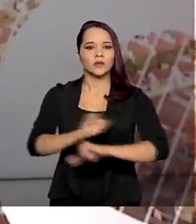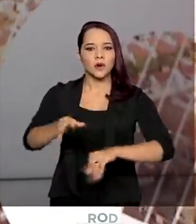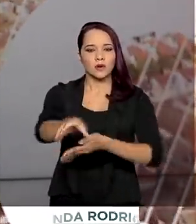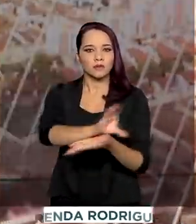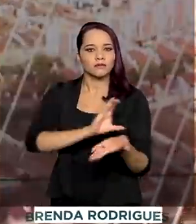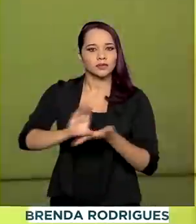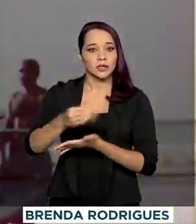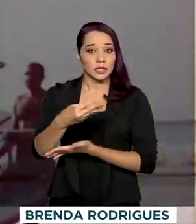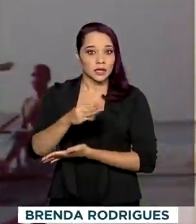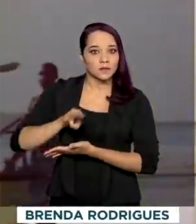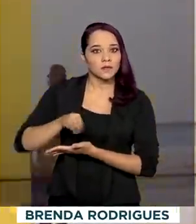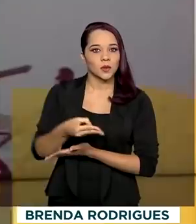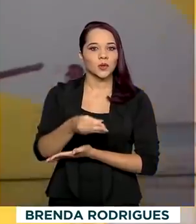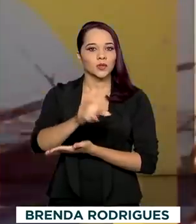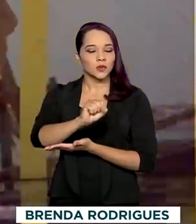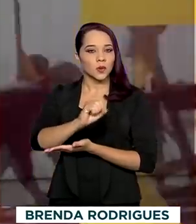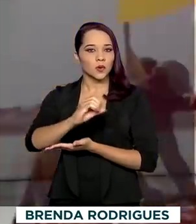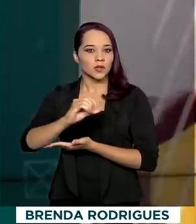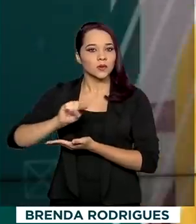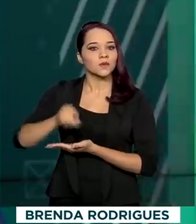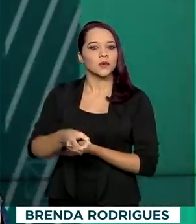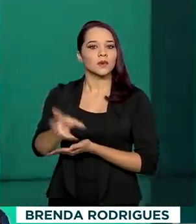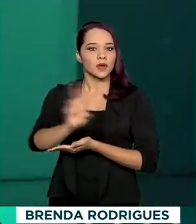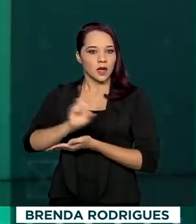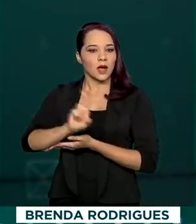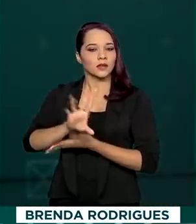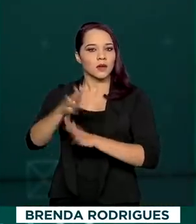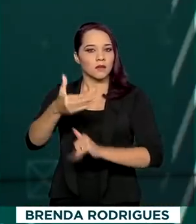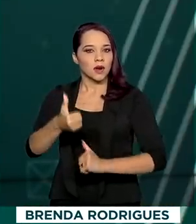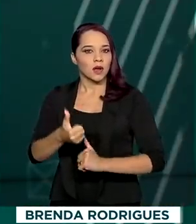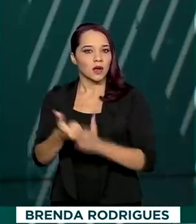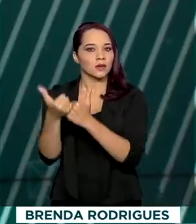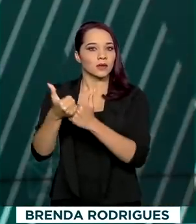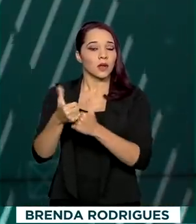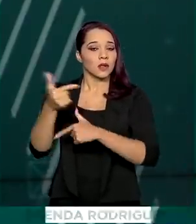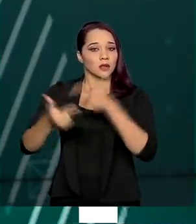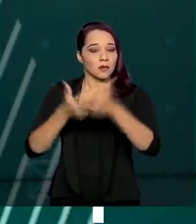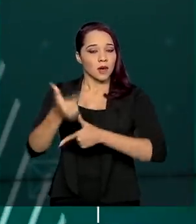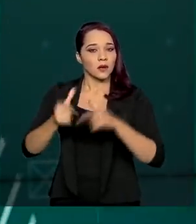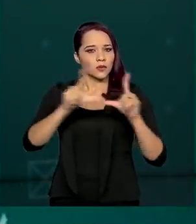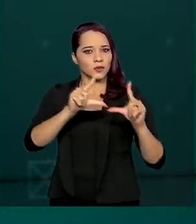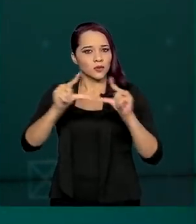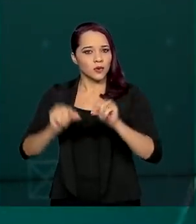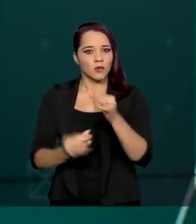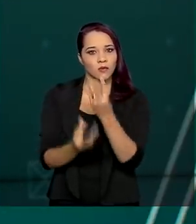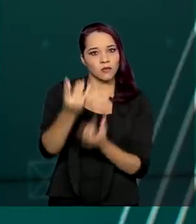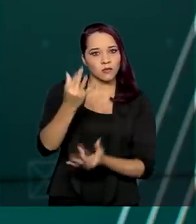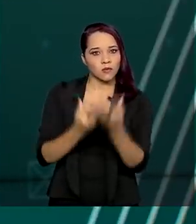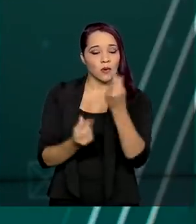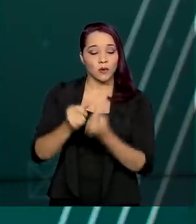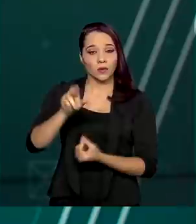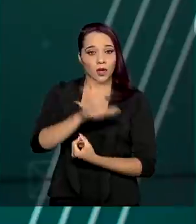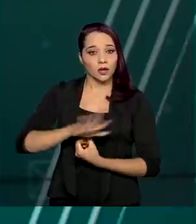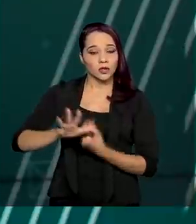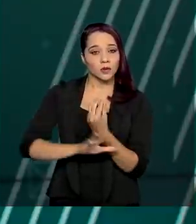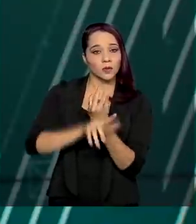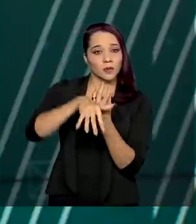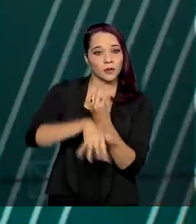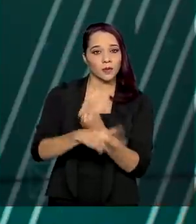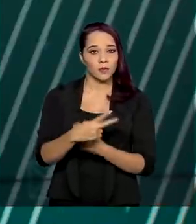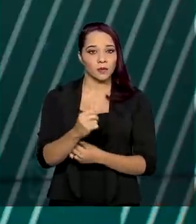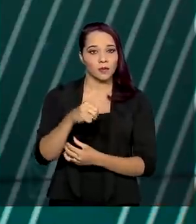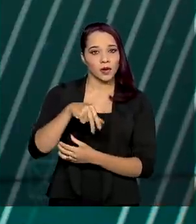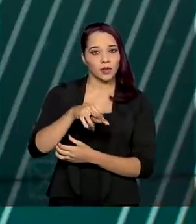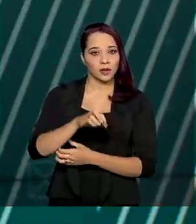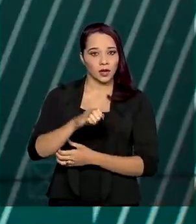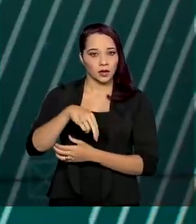3 milhões e 800 mil reais para reforçar o trabalho de combate ao fogo na região do Pantanal. Uma comitiva